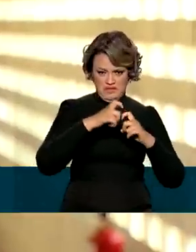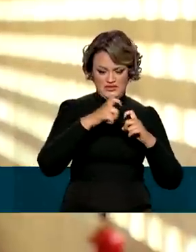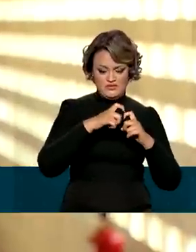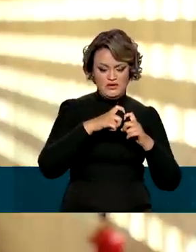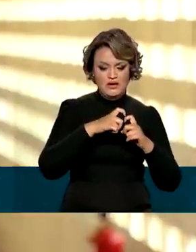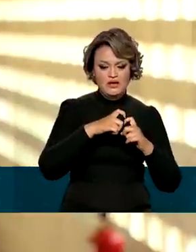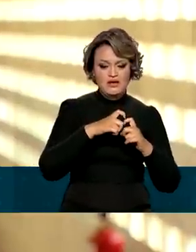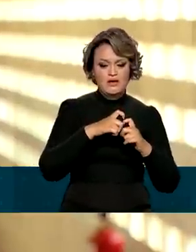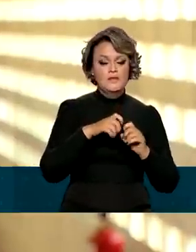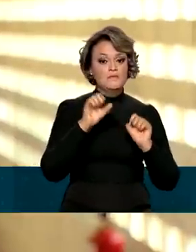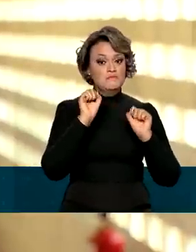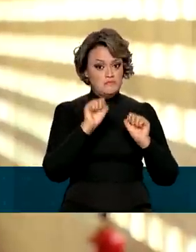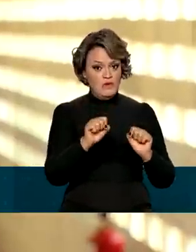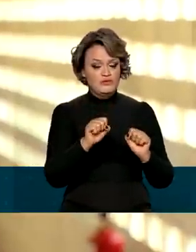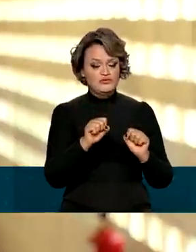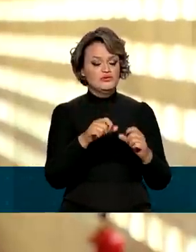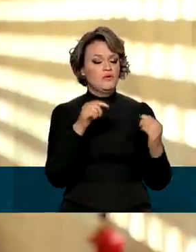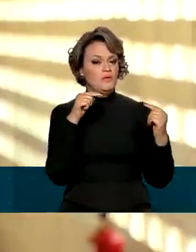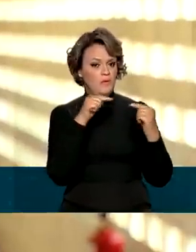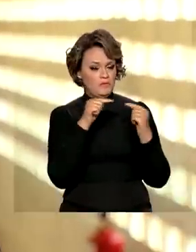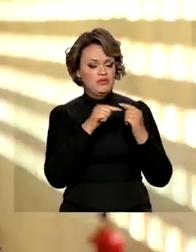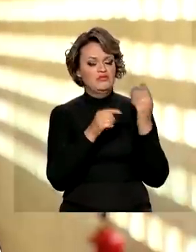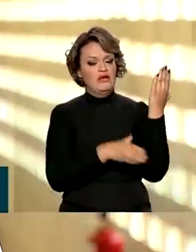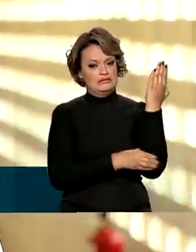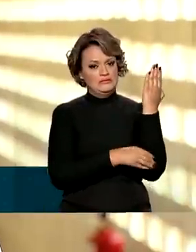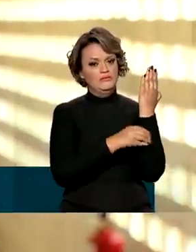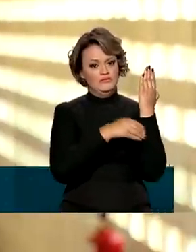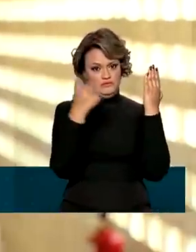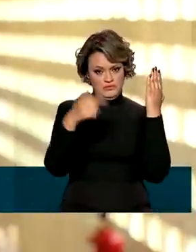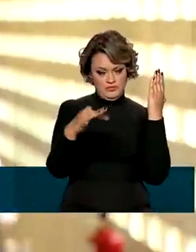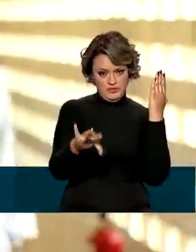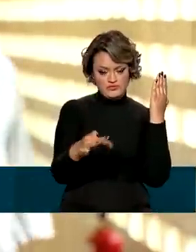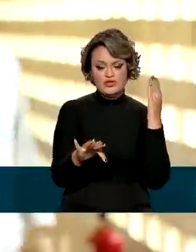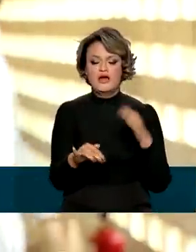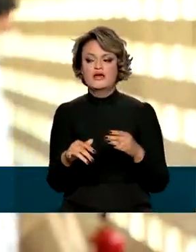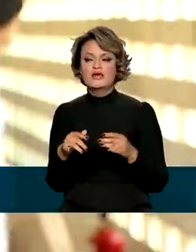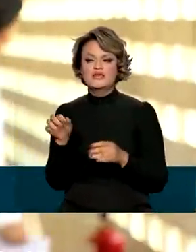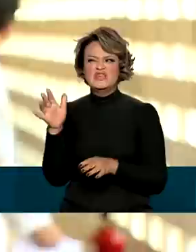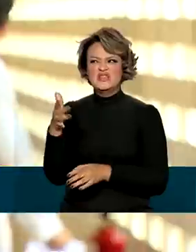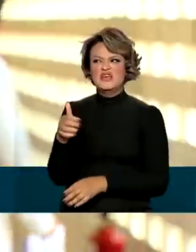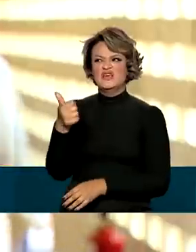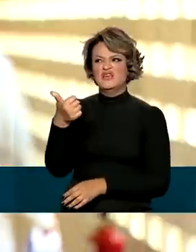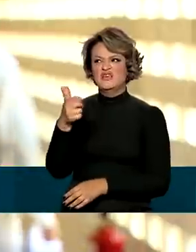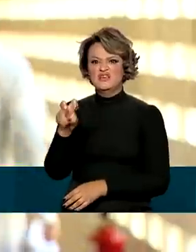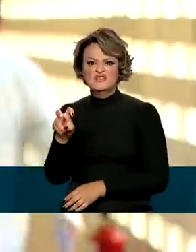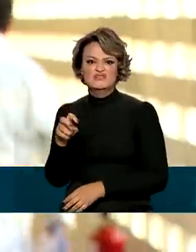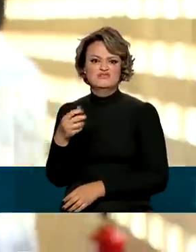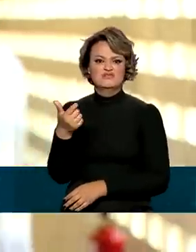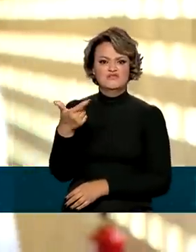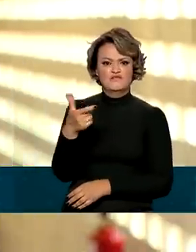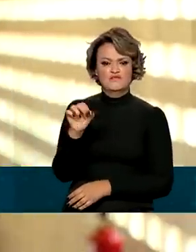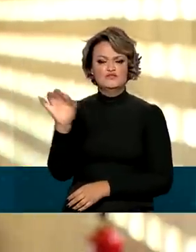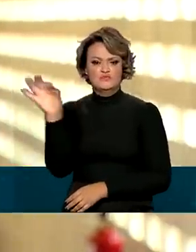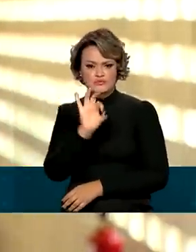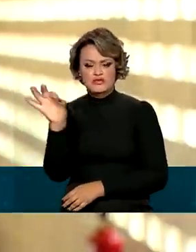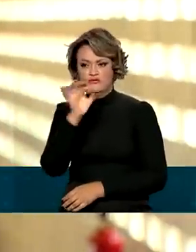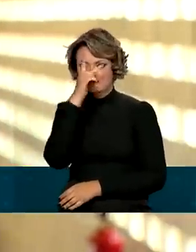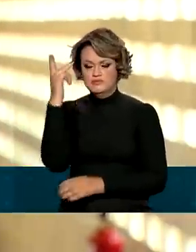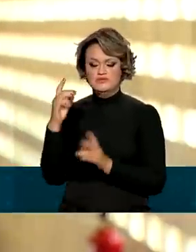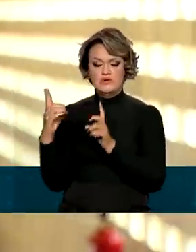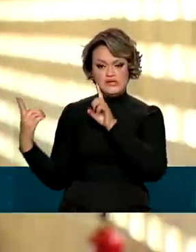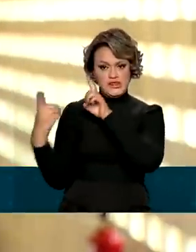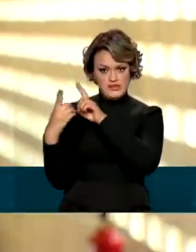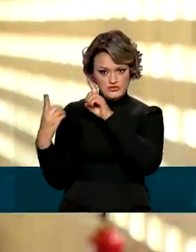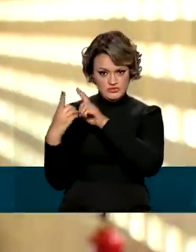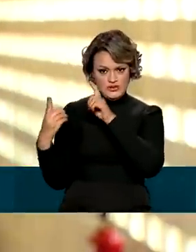médica podem ter um quadro compatível com fibromialgia. E até 15 a 20% dos pacientes que são atendidos